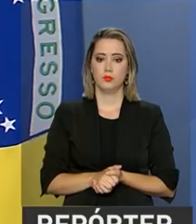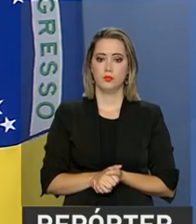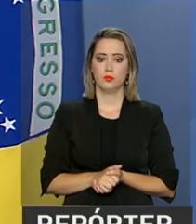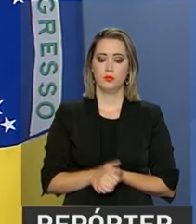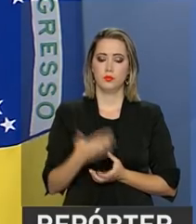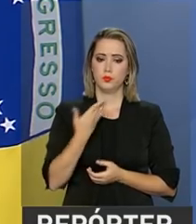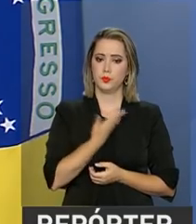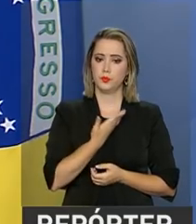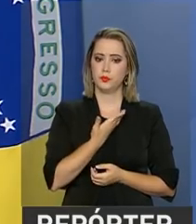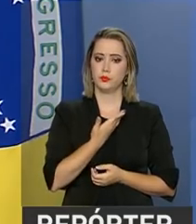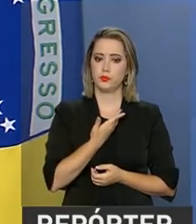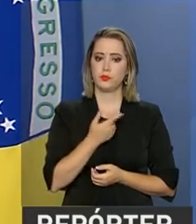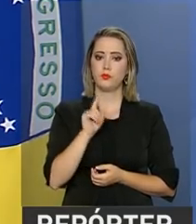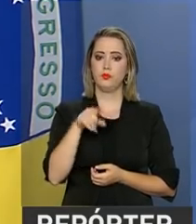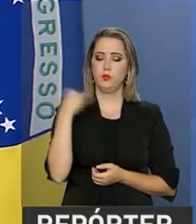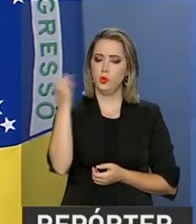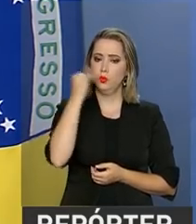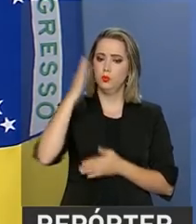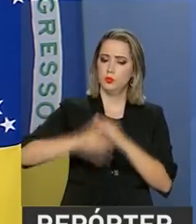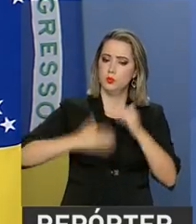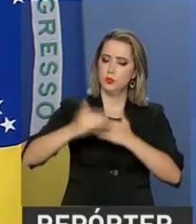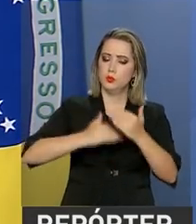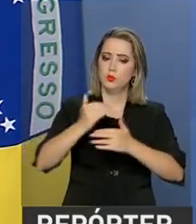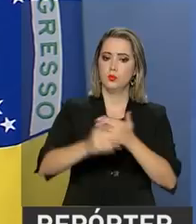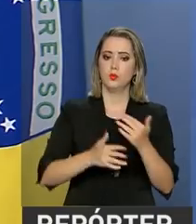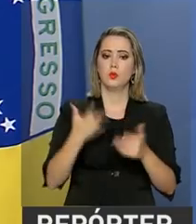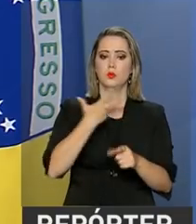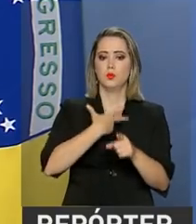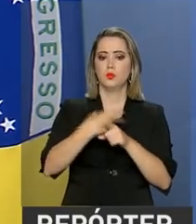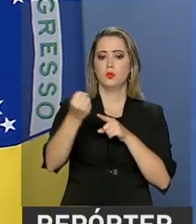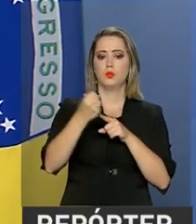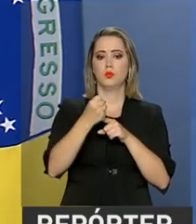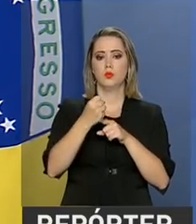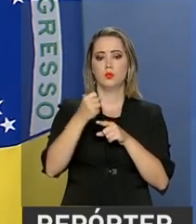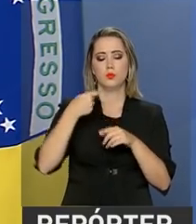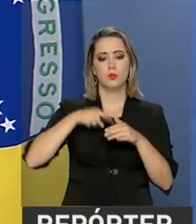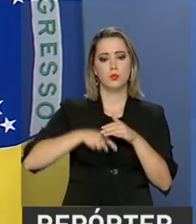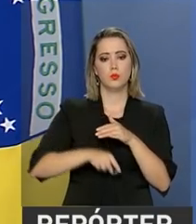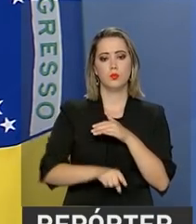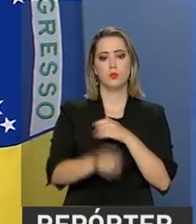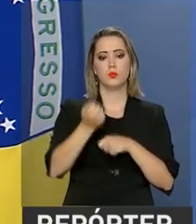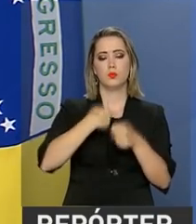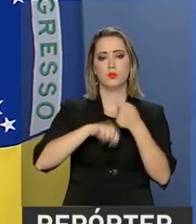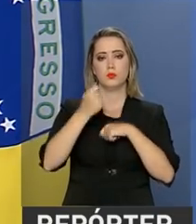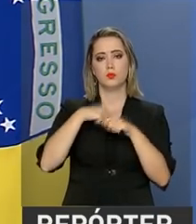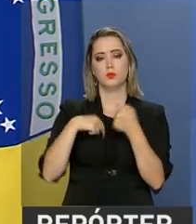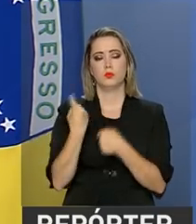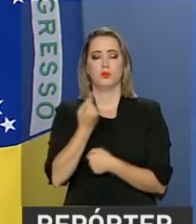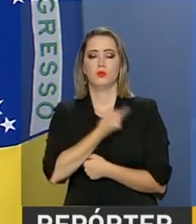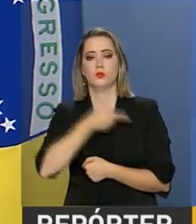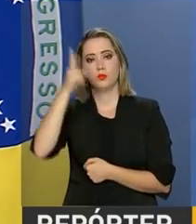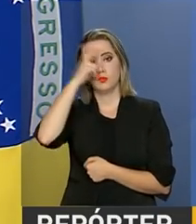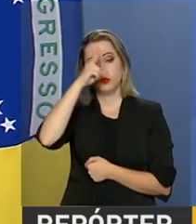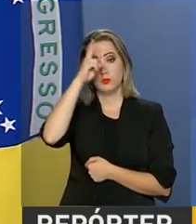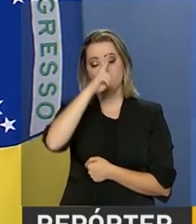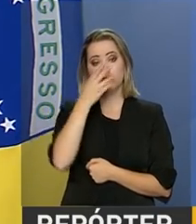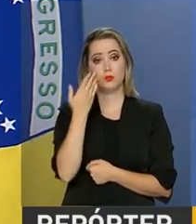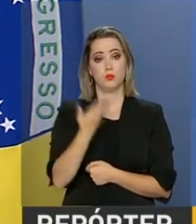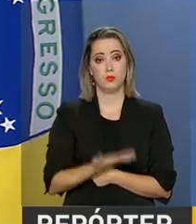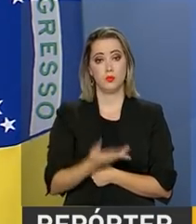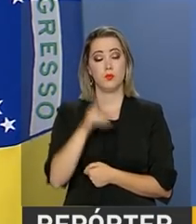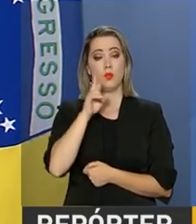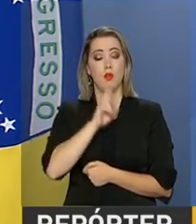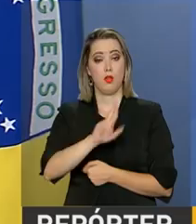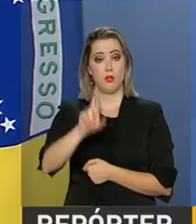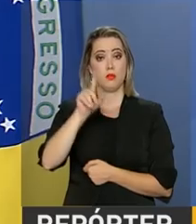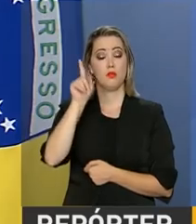Trata-se de mais um importante avanço para superar a mais profunda crise econômica de nossa história. O